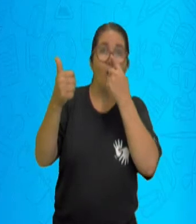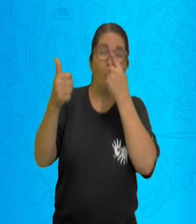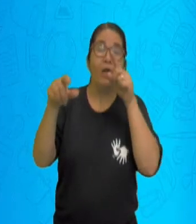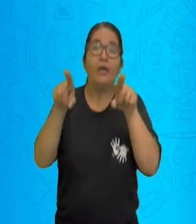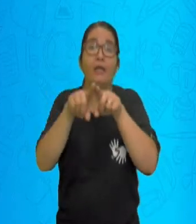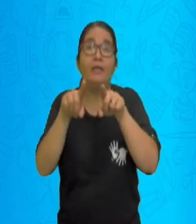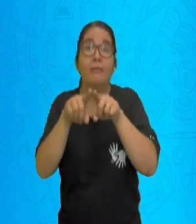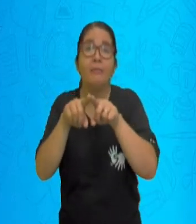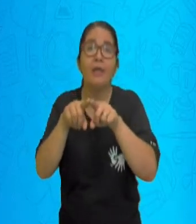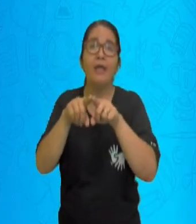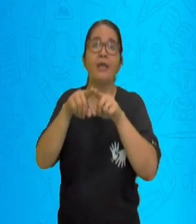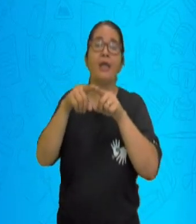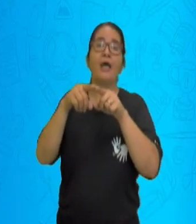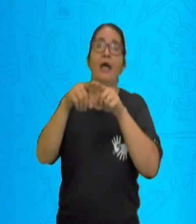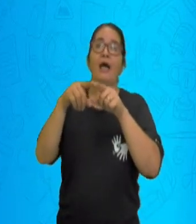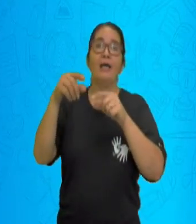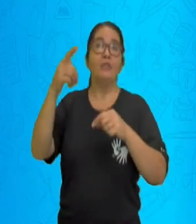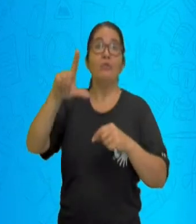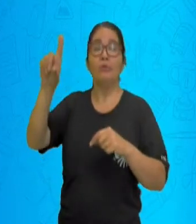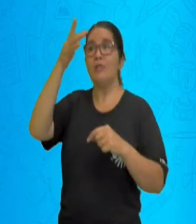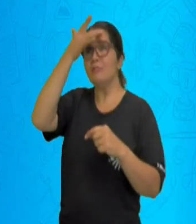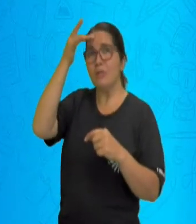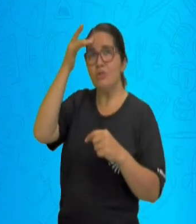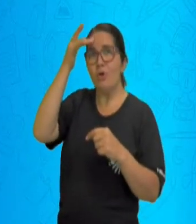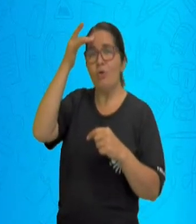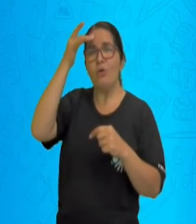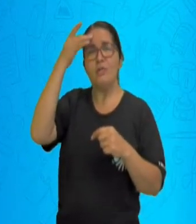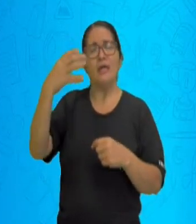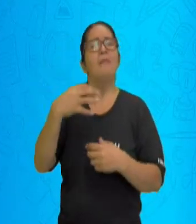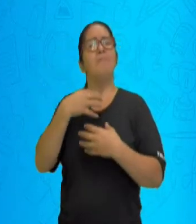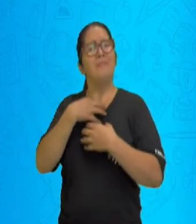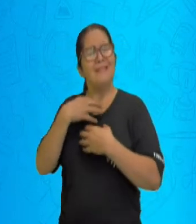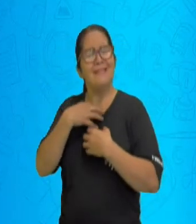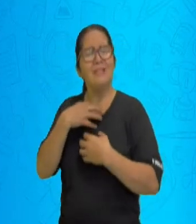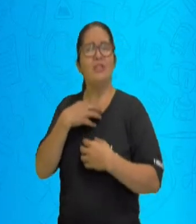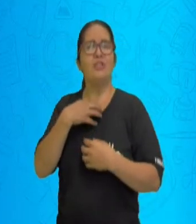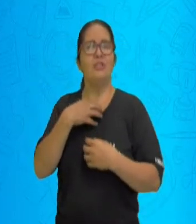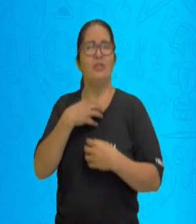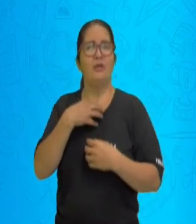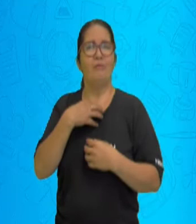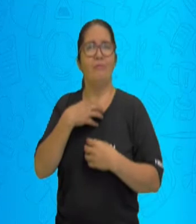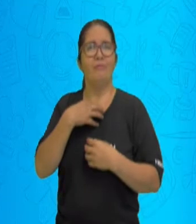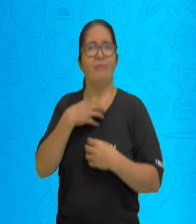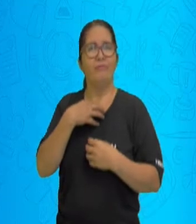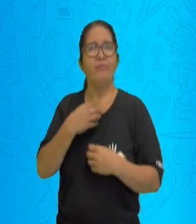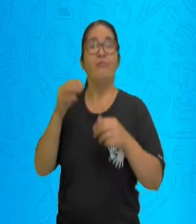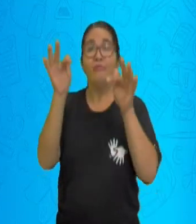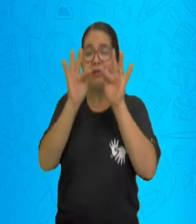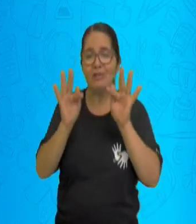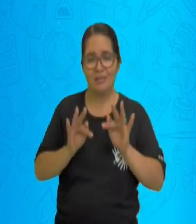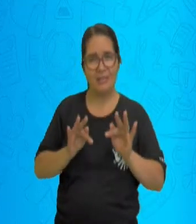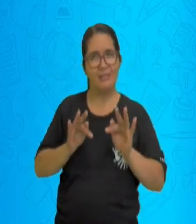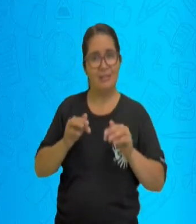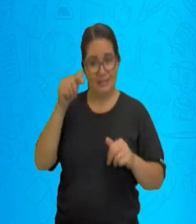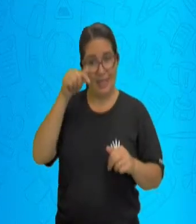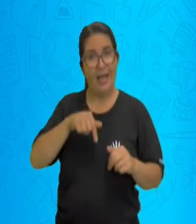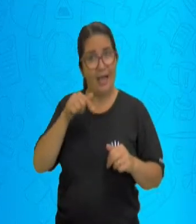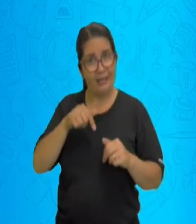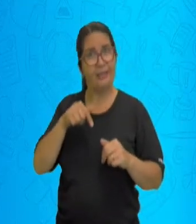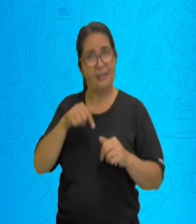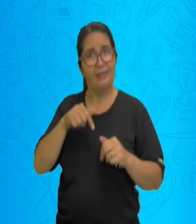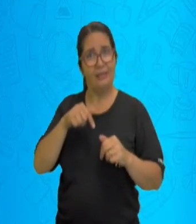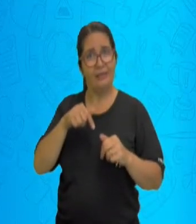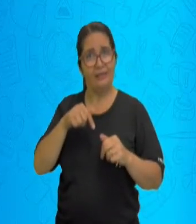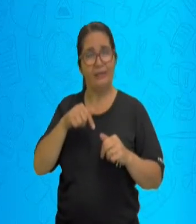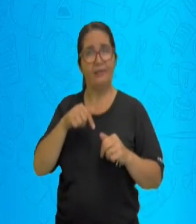vieram para o nosso país para trabalhar. Porque, já como as fazendas, as grandes fazendas, não poderiam ter mais escravos,